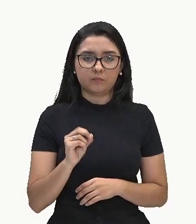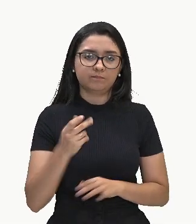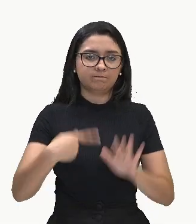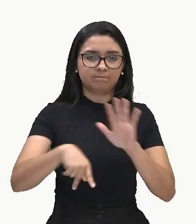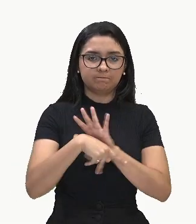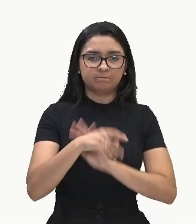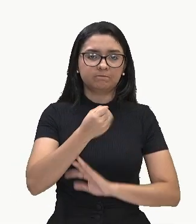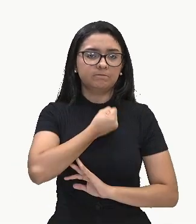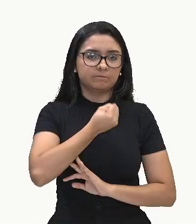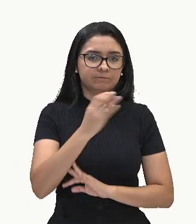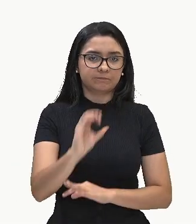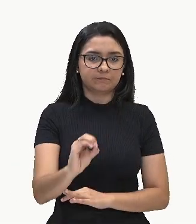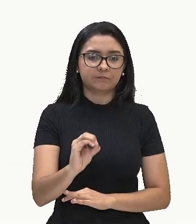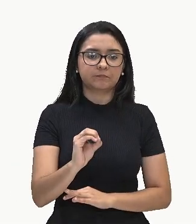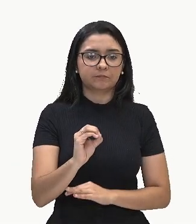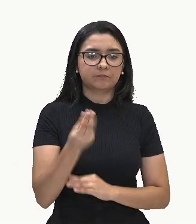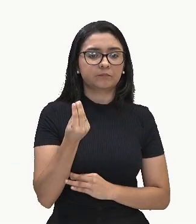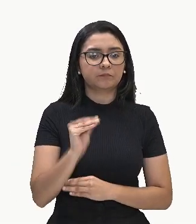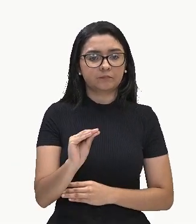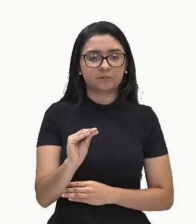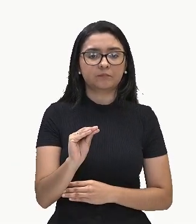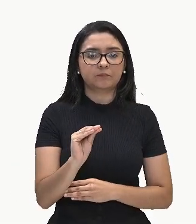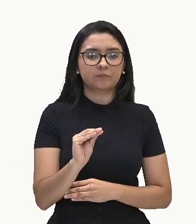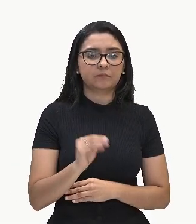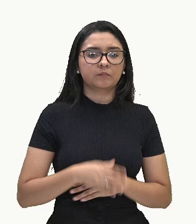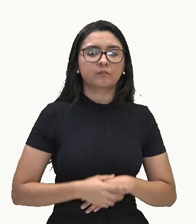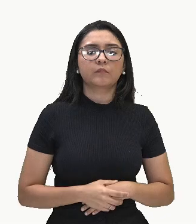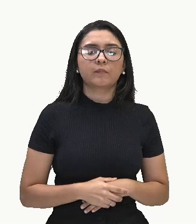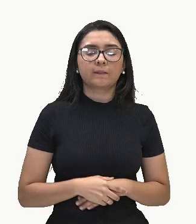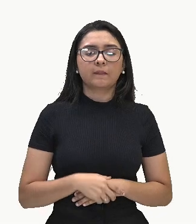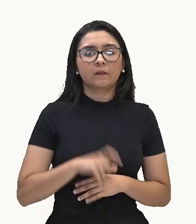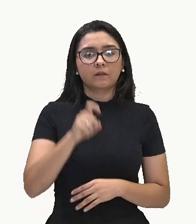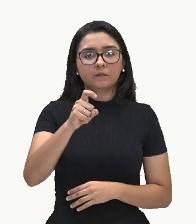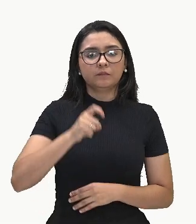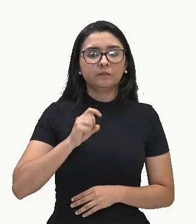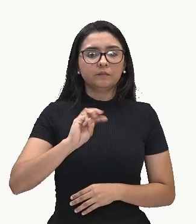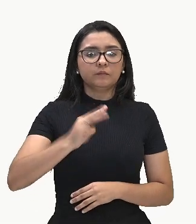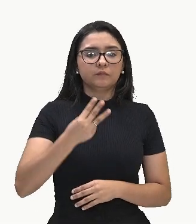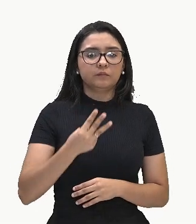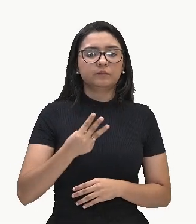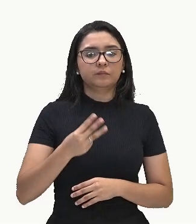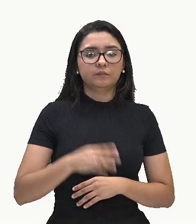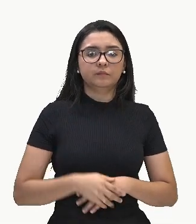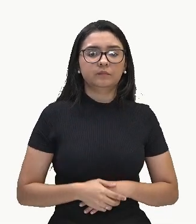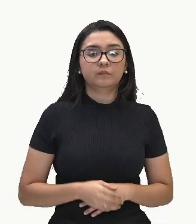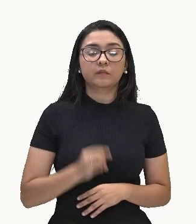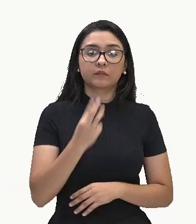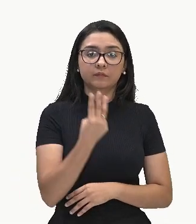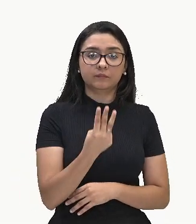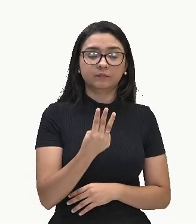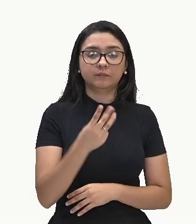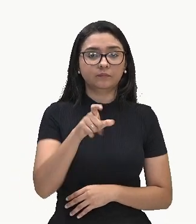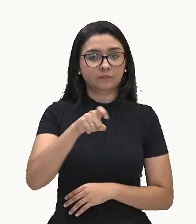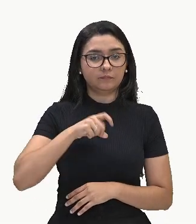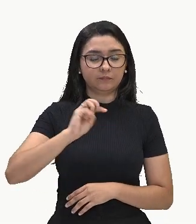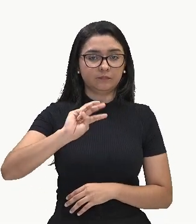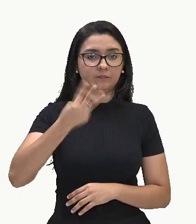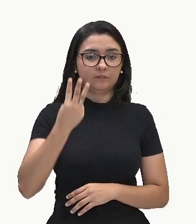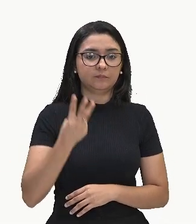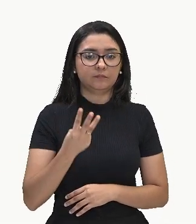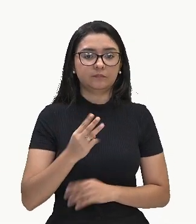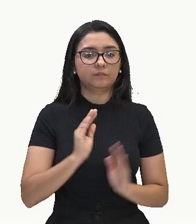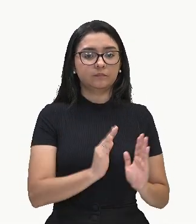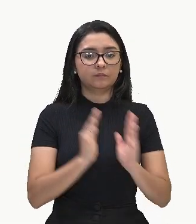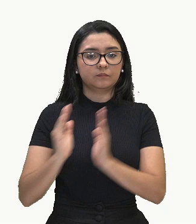Agora, ó, X³. Então, 3X³. Depois do X³, vem o